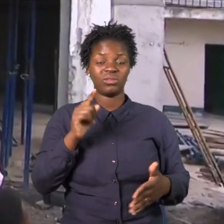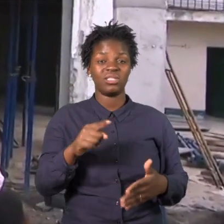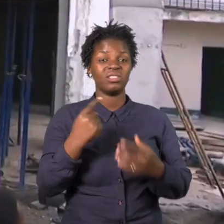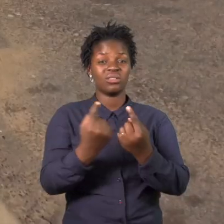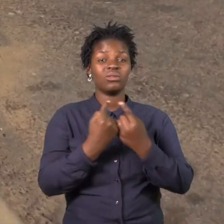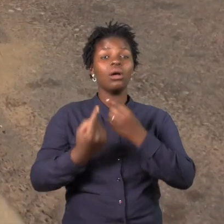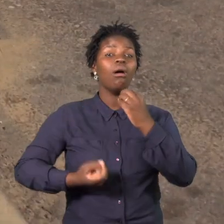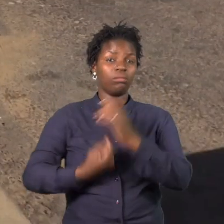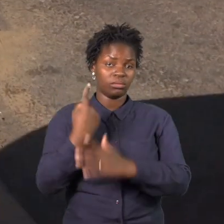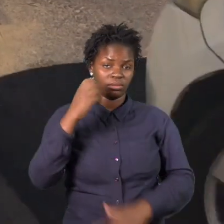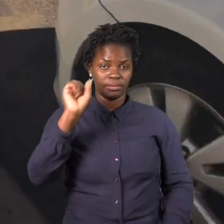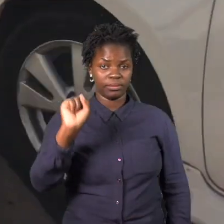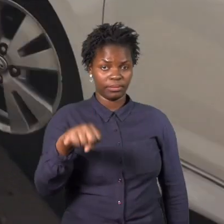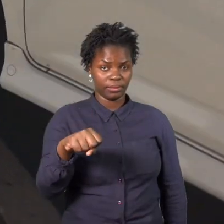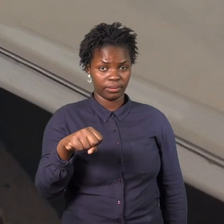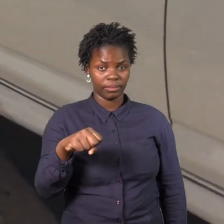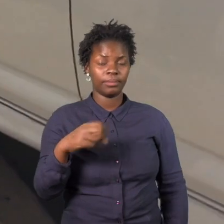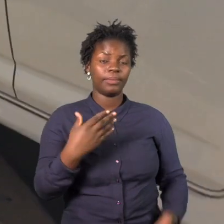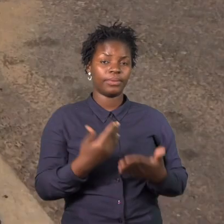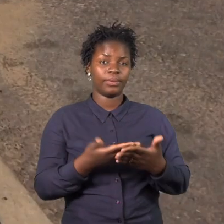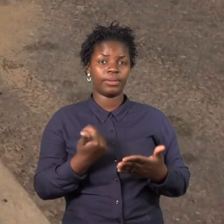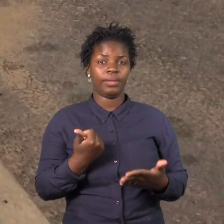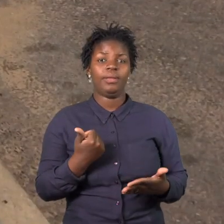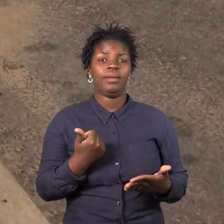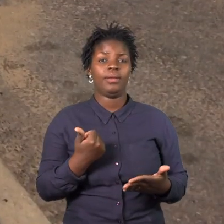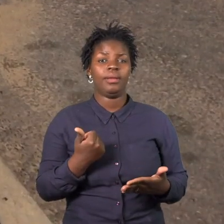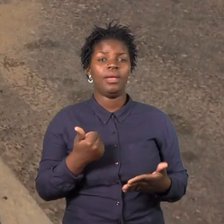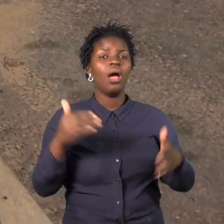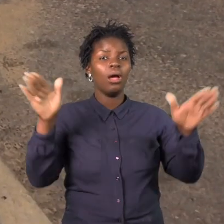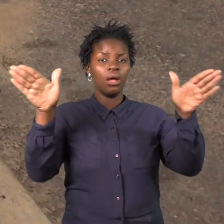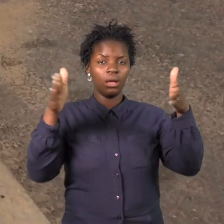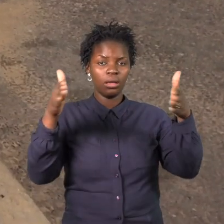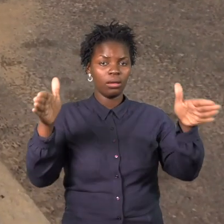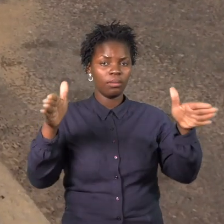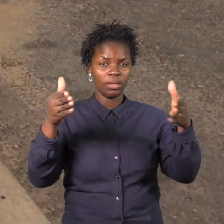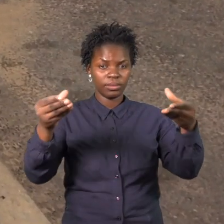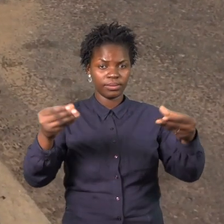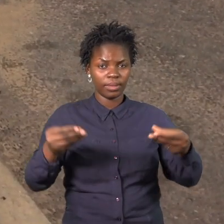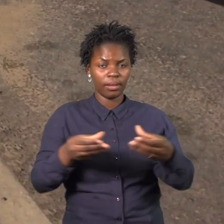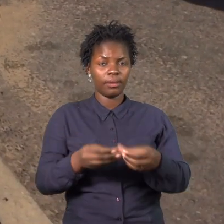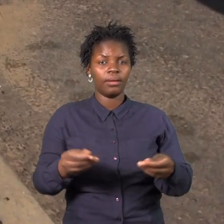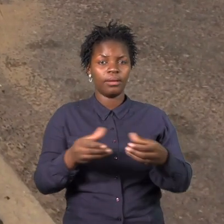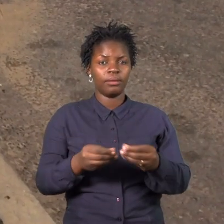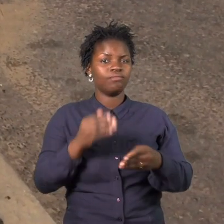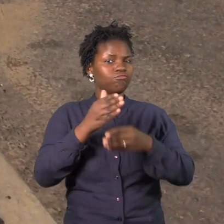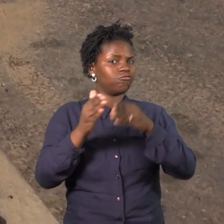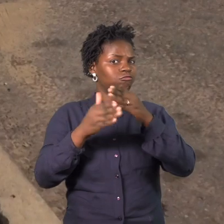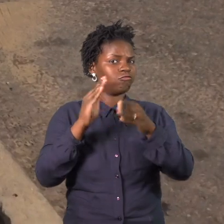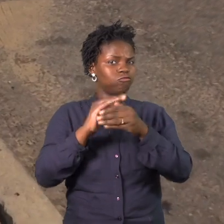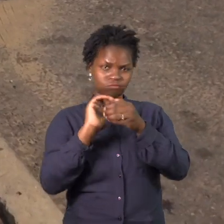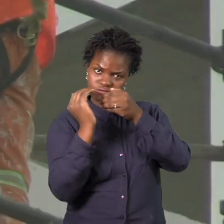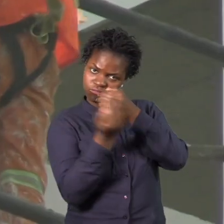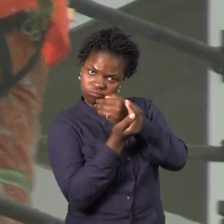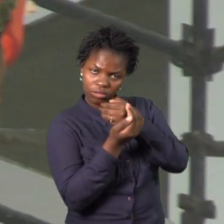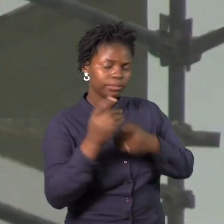tínhamos capacete e luvas. E se tivesse, às vezes, o